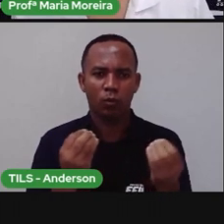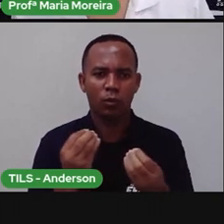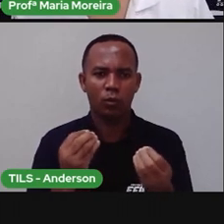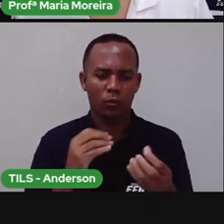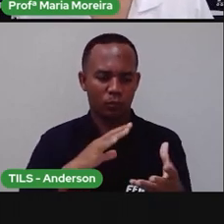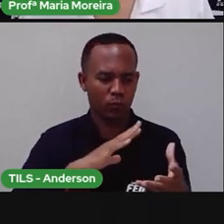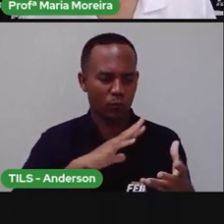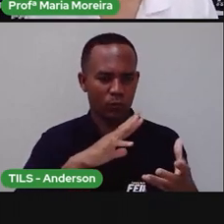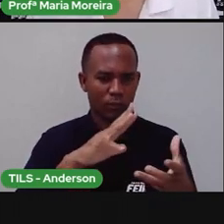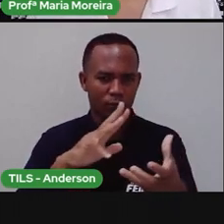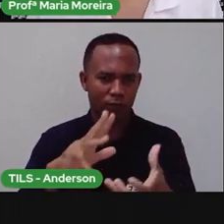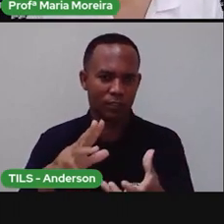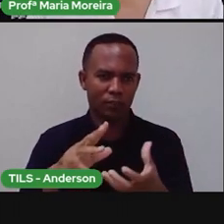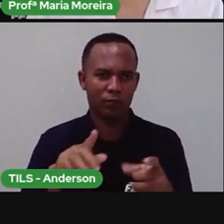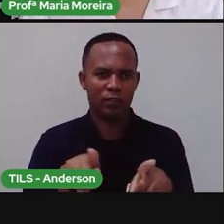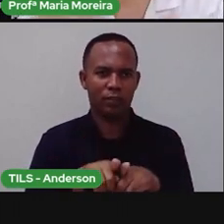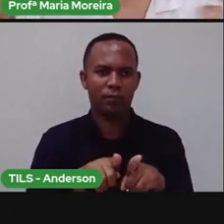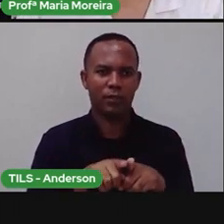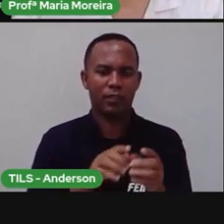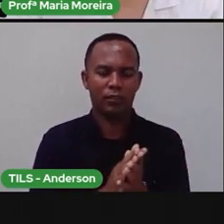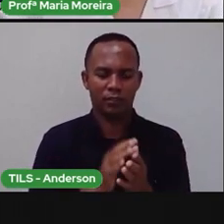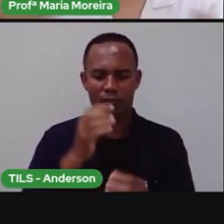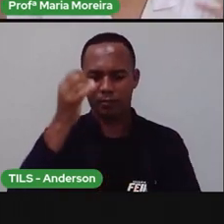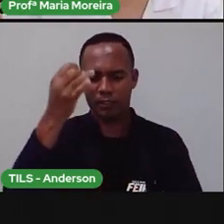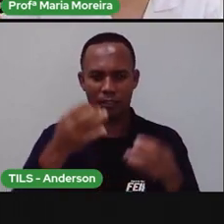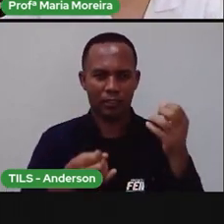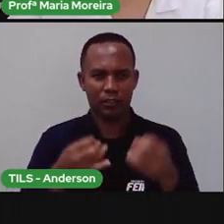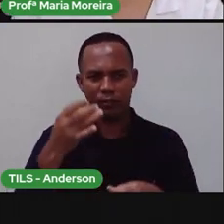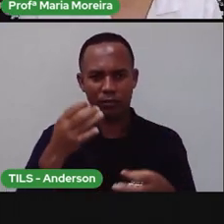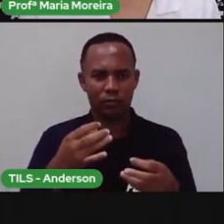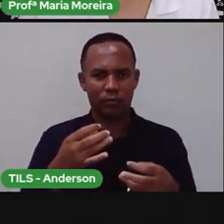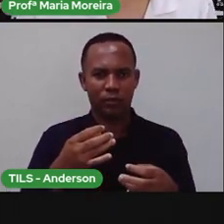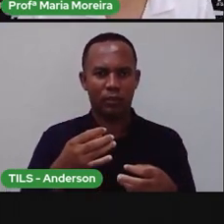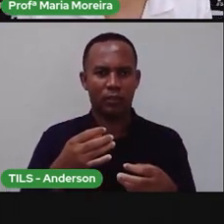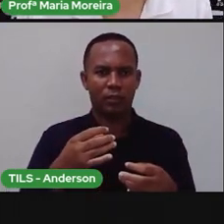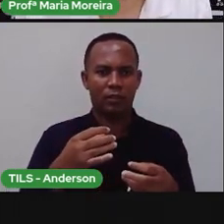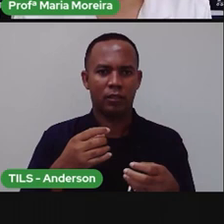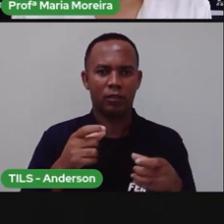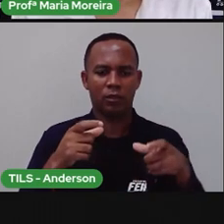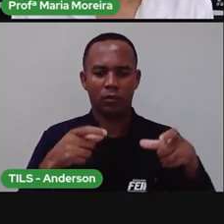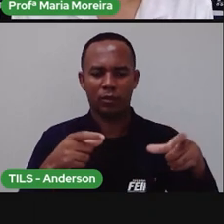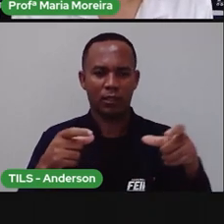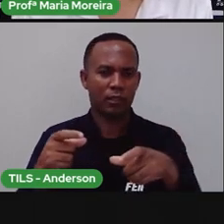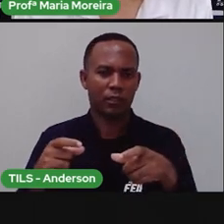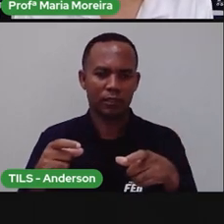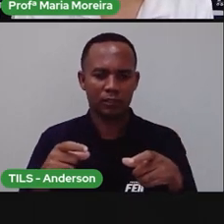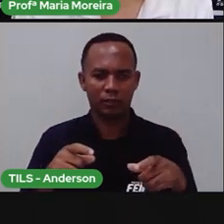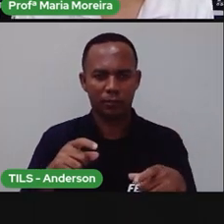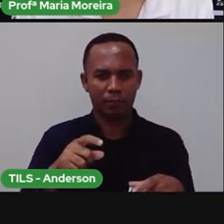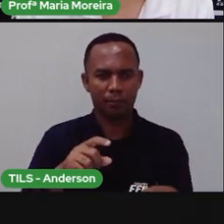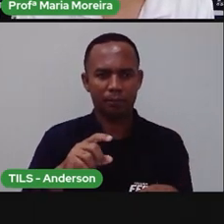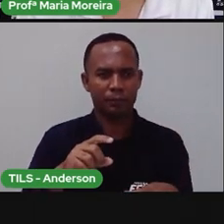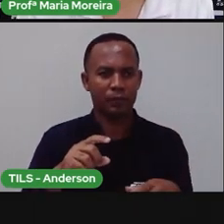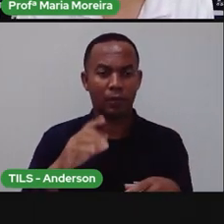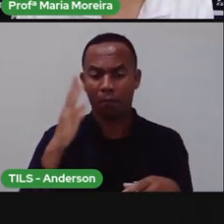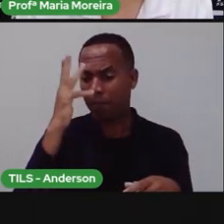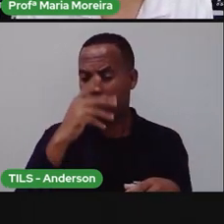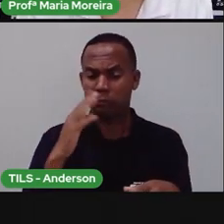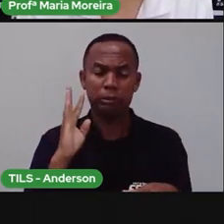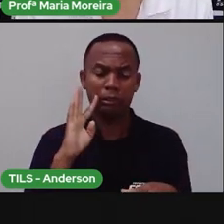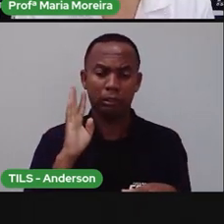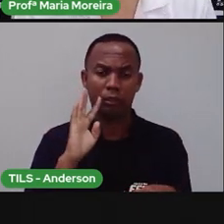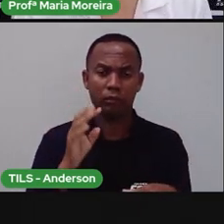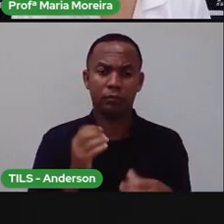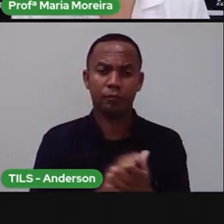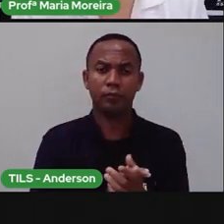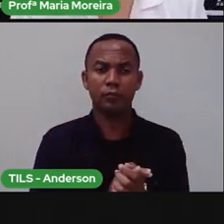universo. Então, falamos aí sobre a Terra e sobre o universo todo esse tempo. E aprenderam coisas maravilhosas aqui com